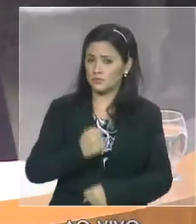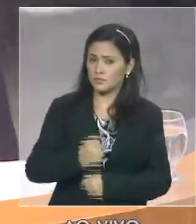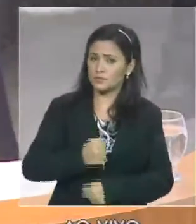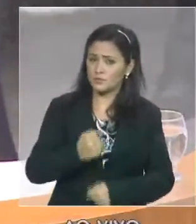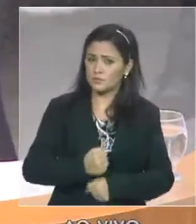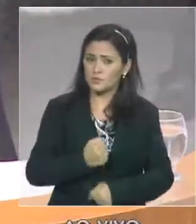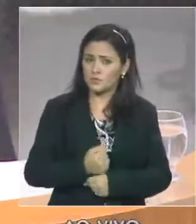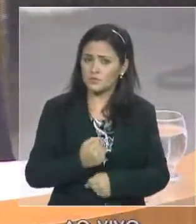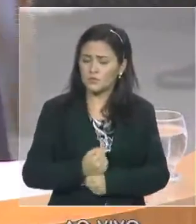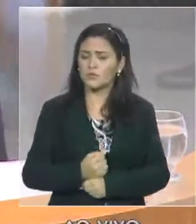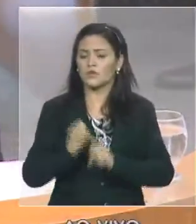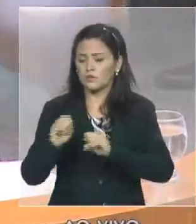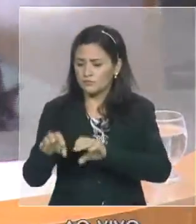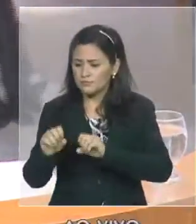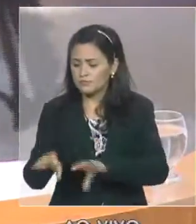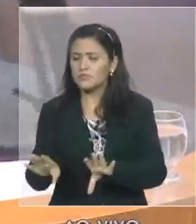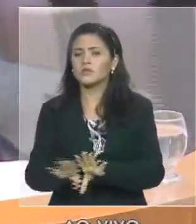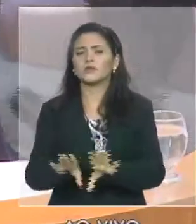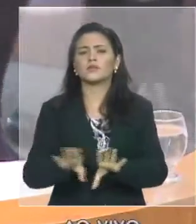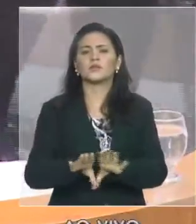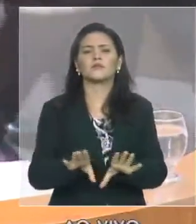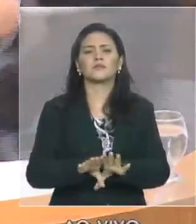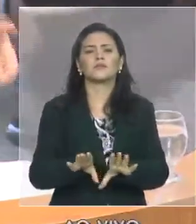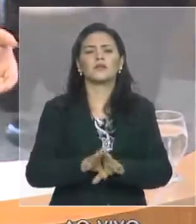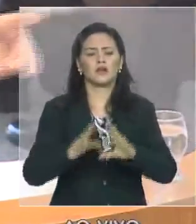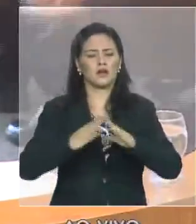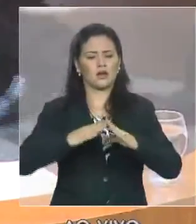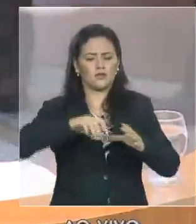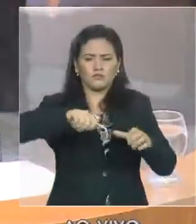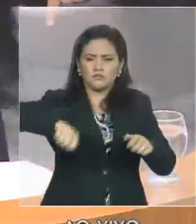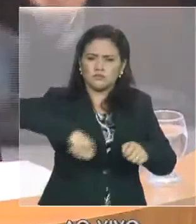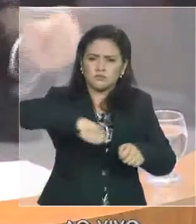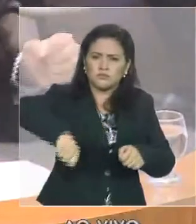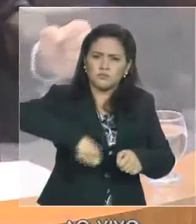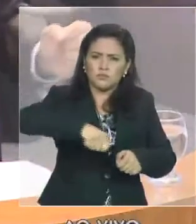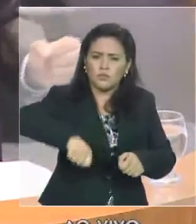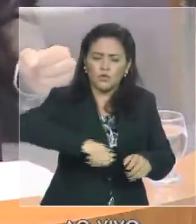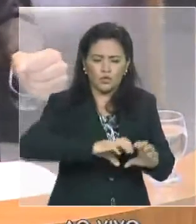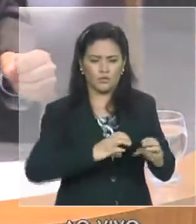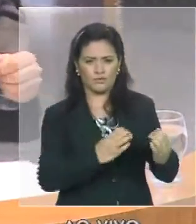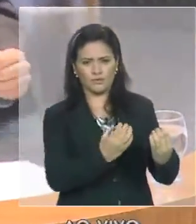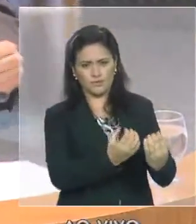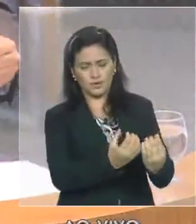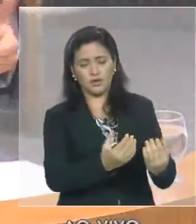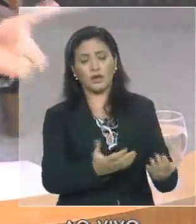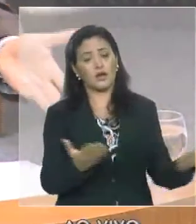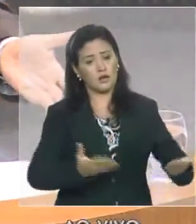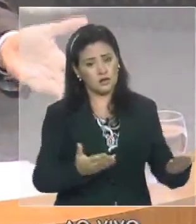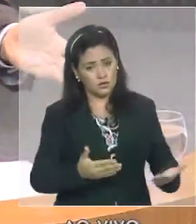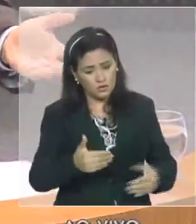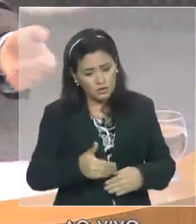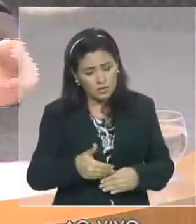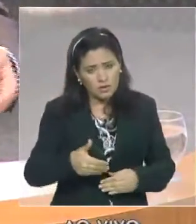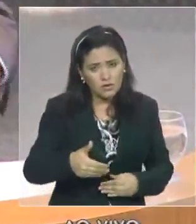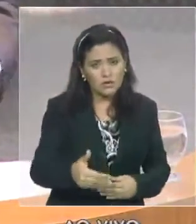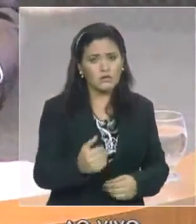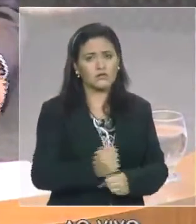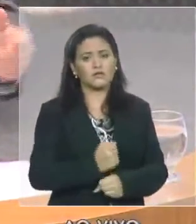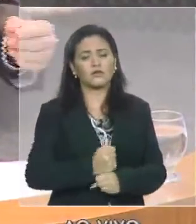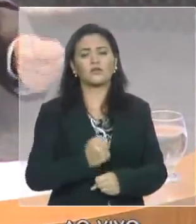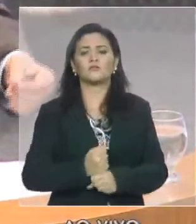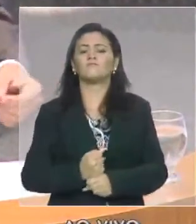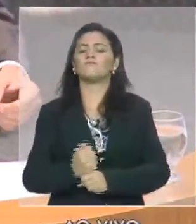cozinhas comunitárias, estão se intensificando neste ano, de 2016. Menciono e agradeço